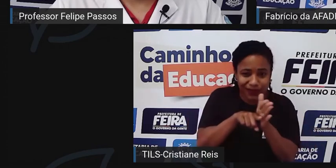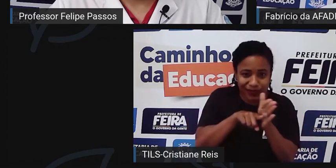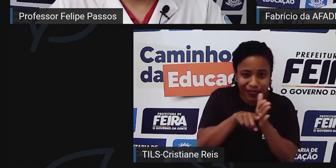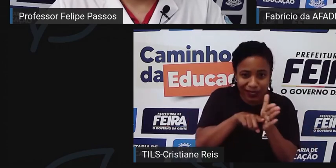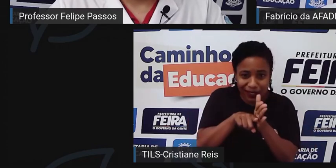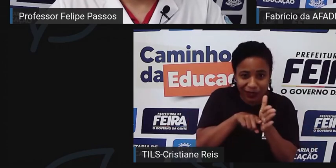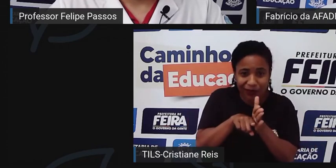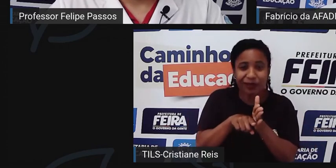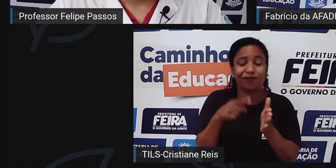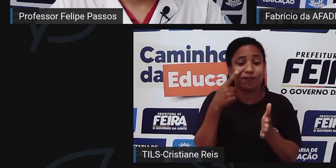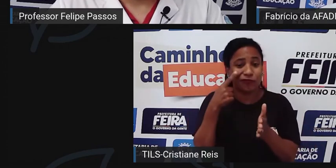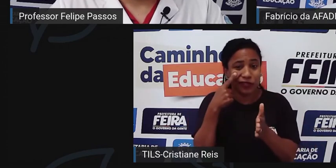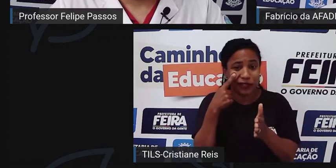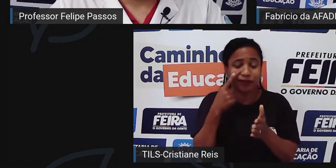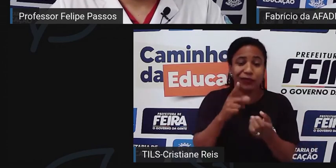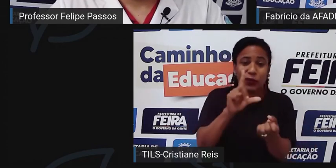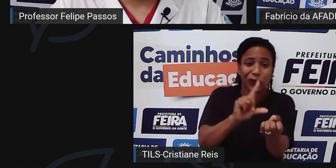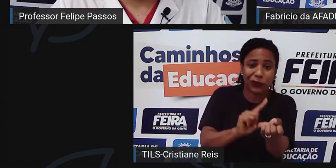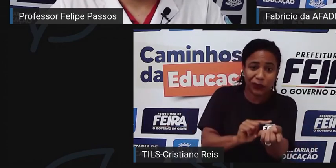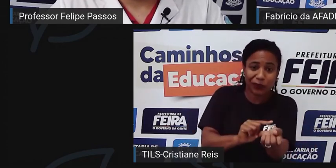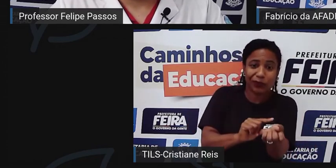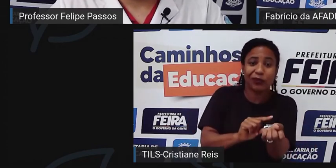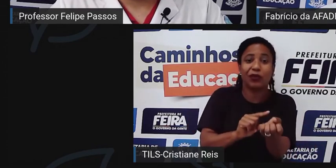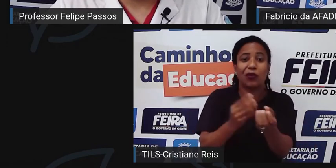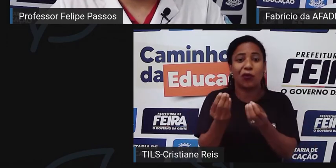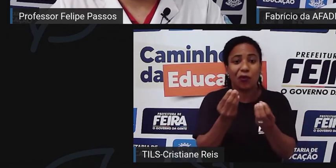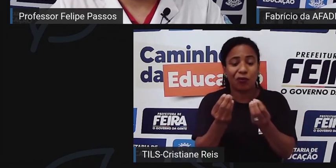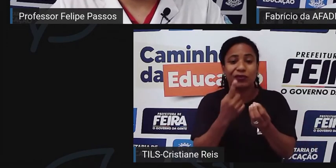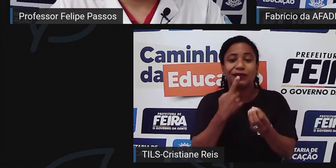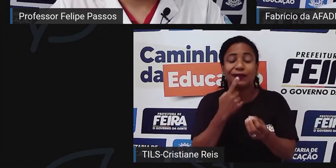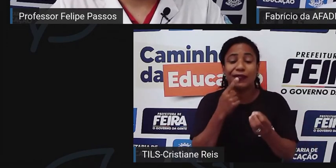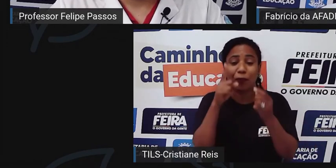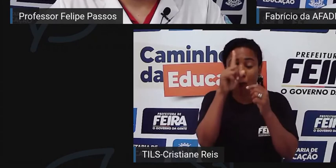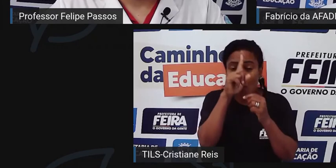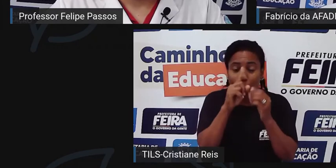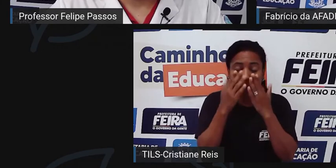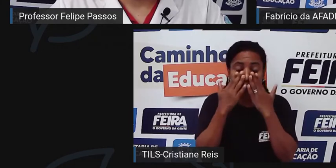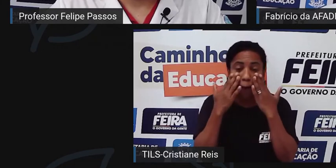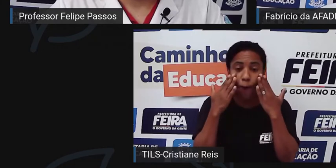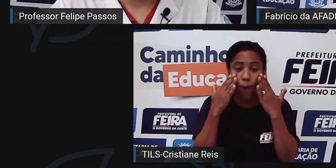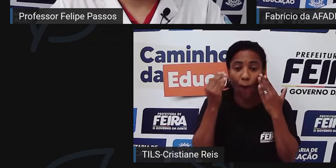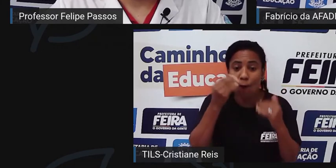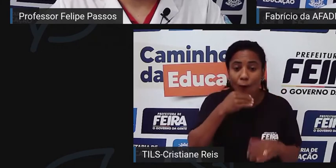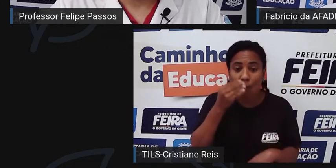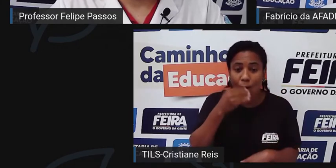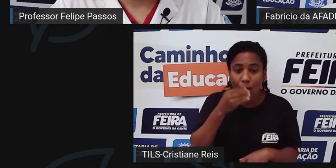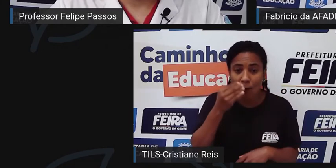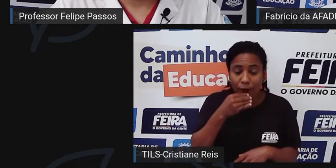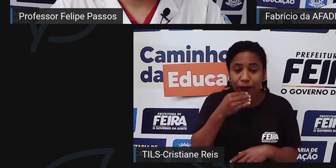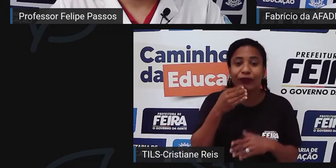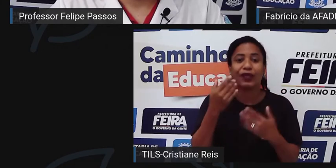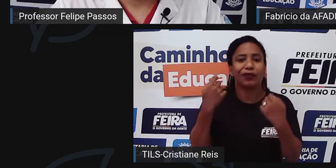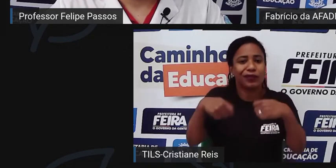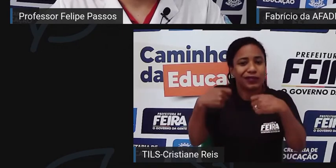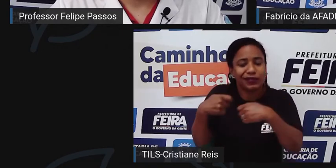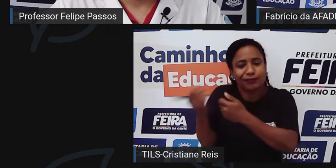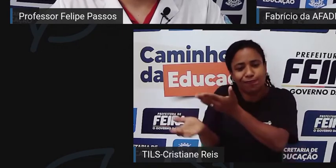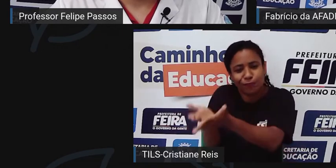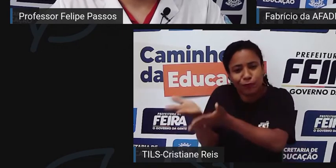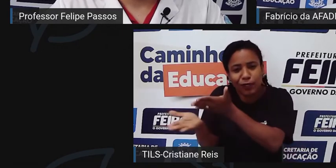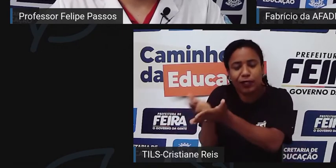transfusão. Então, gente pede que dê o apoio, abrace essa pessoa que tem a doença fosiforme.